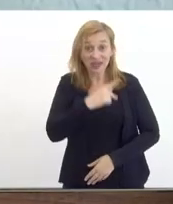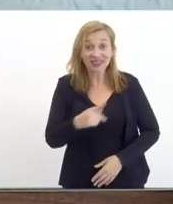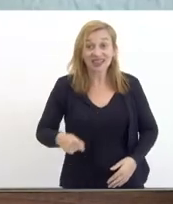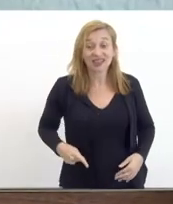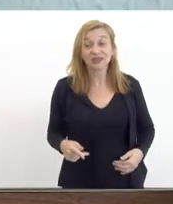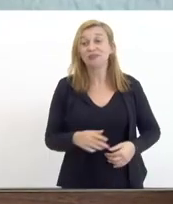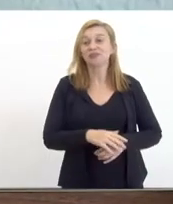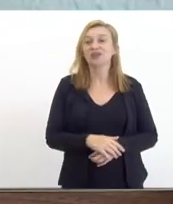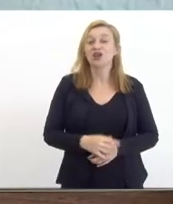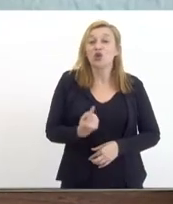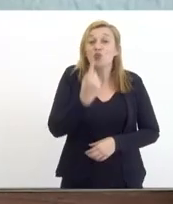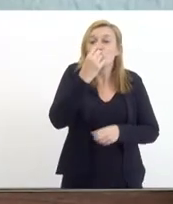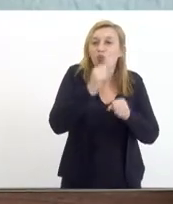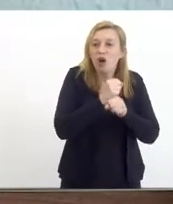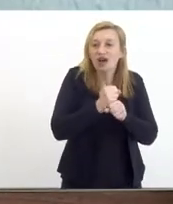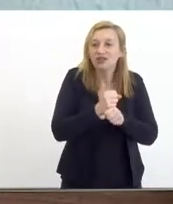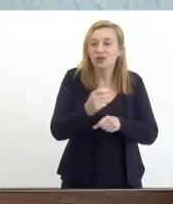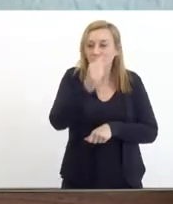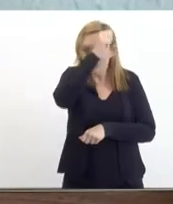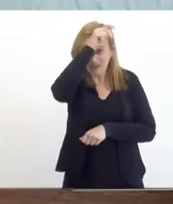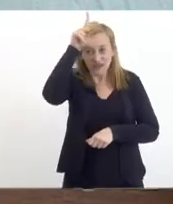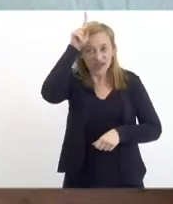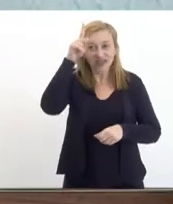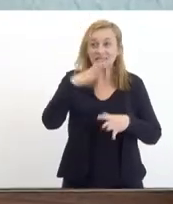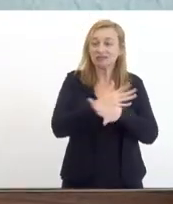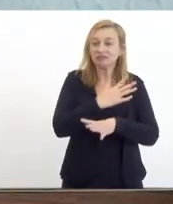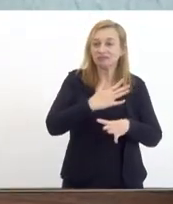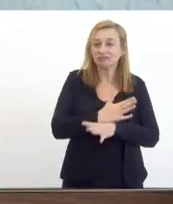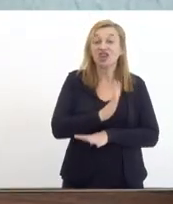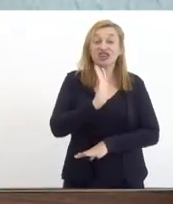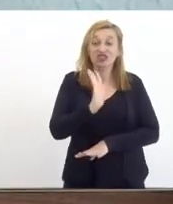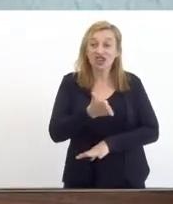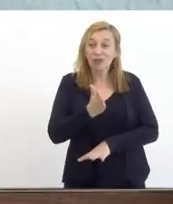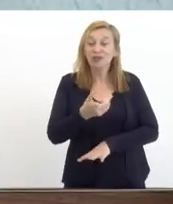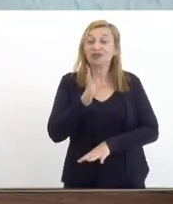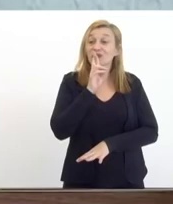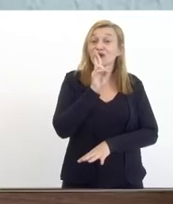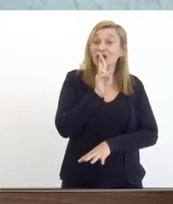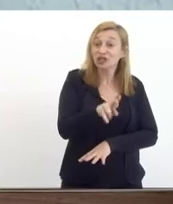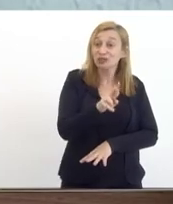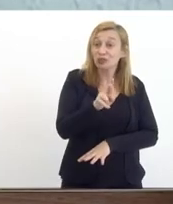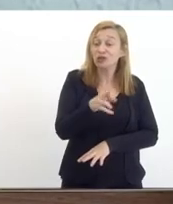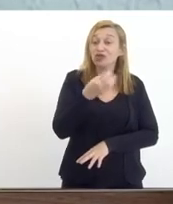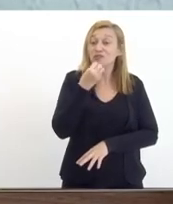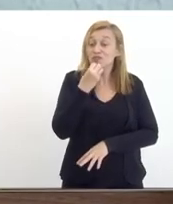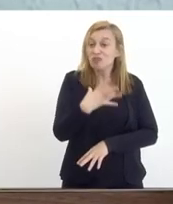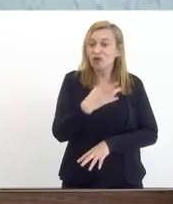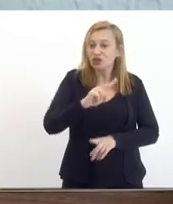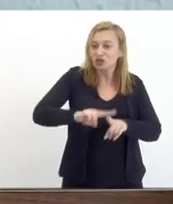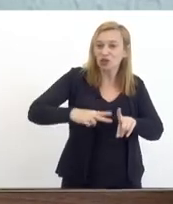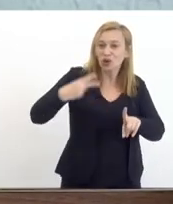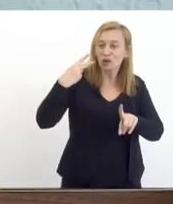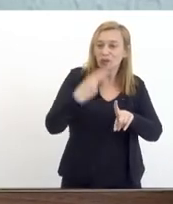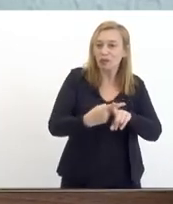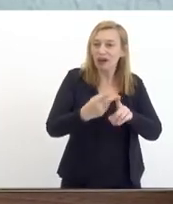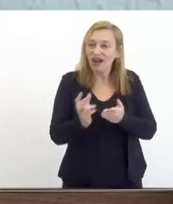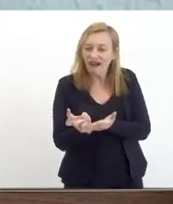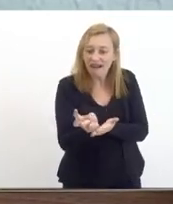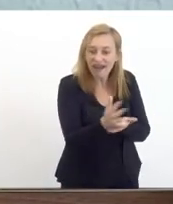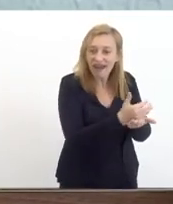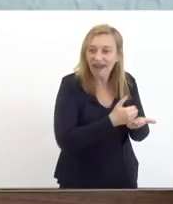em um ano como prefeito nessa cidade já pude ter o resultado de dobrar a arrecadação desse